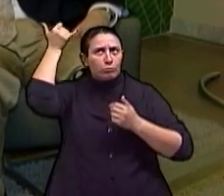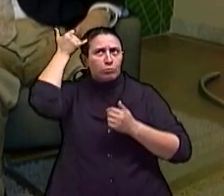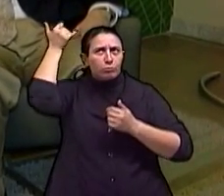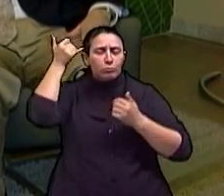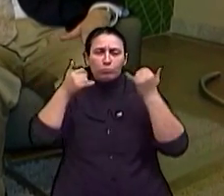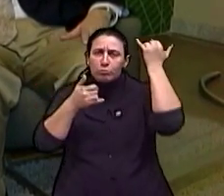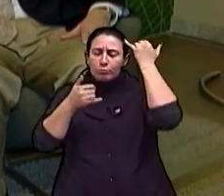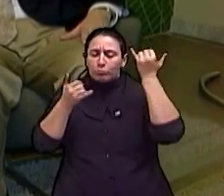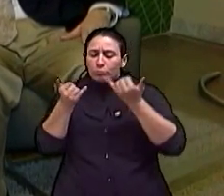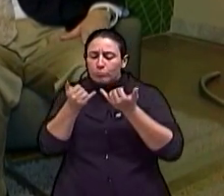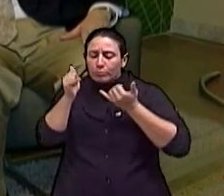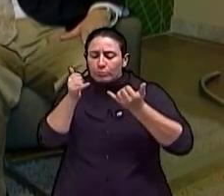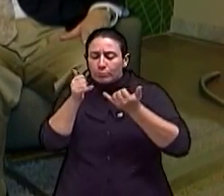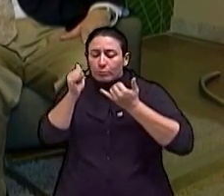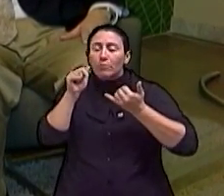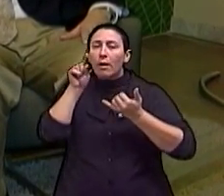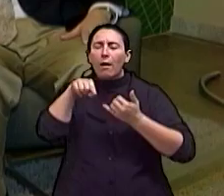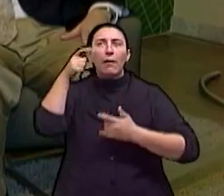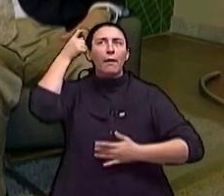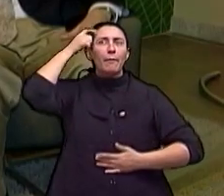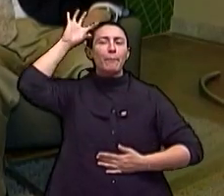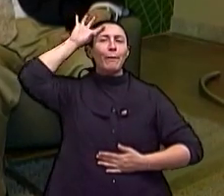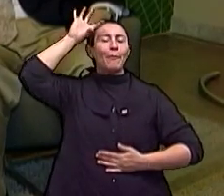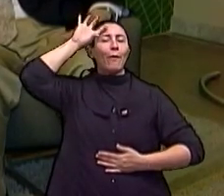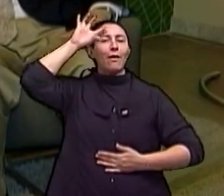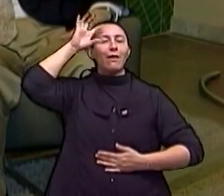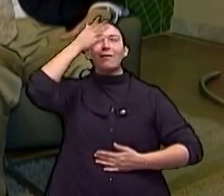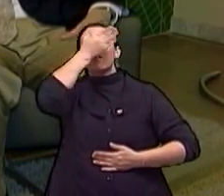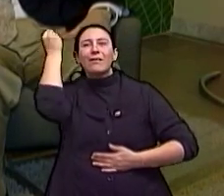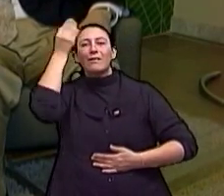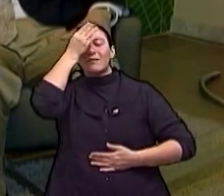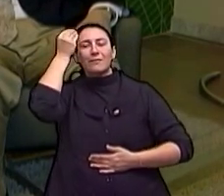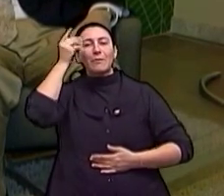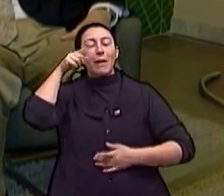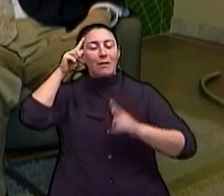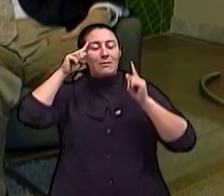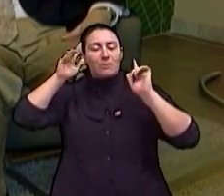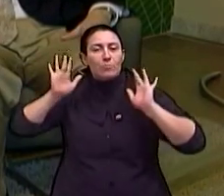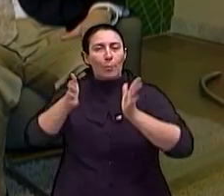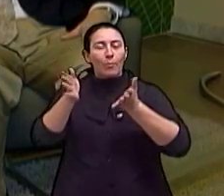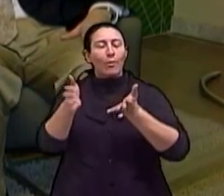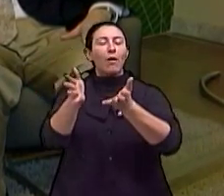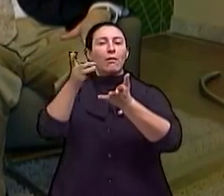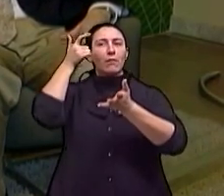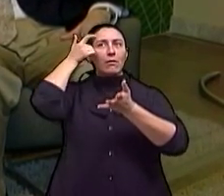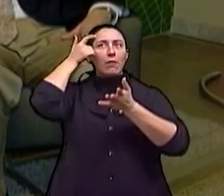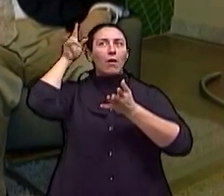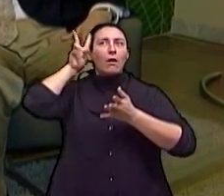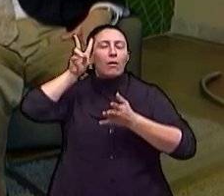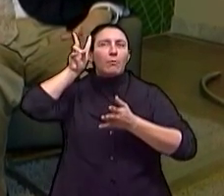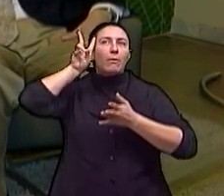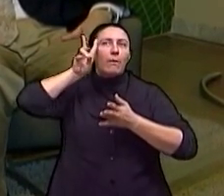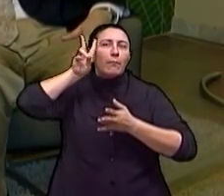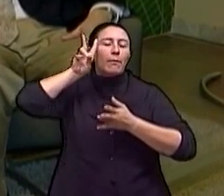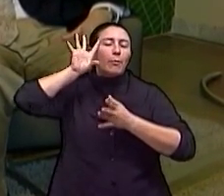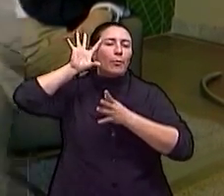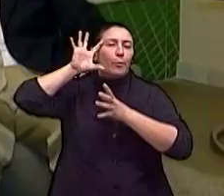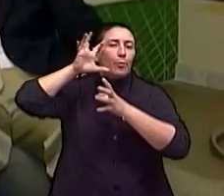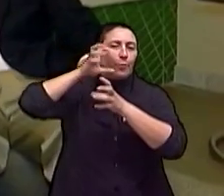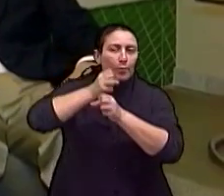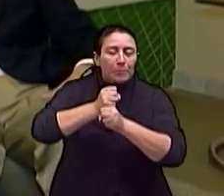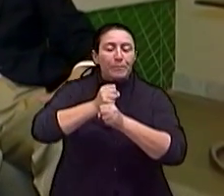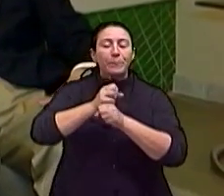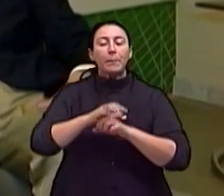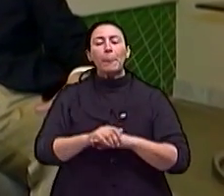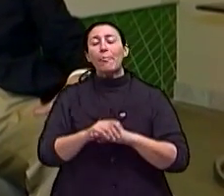em circuitos que controlam a memória para estimular esses circuitos na doença de Alzheimer.